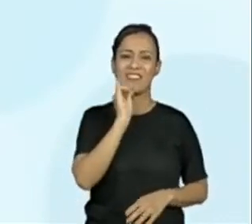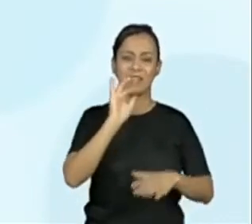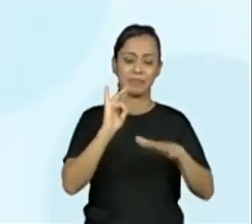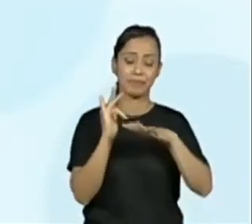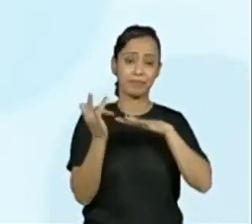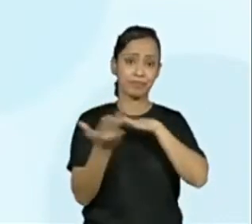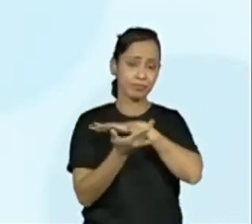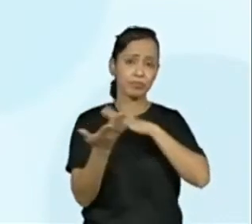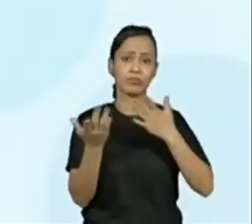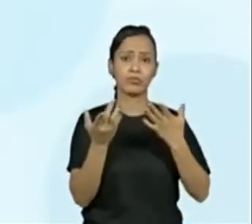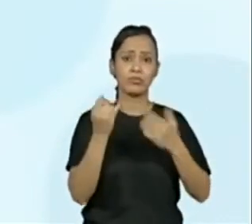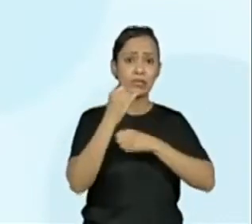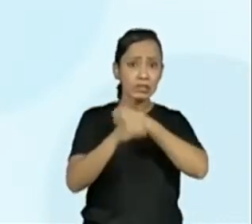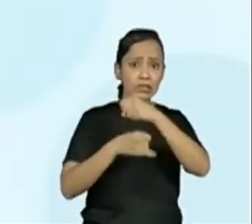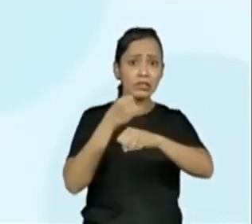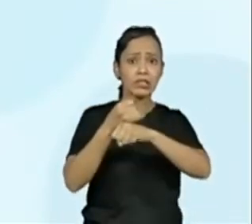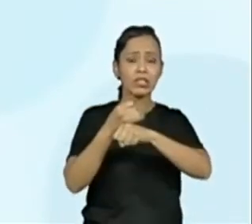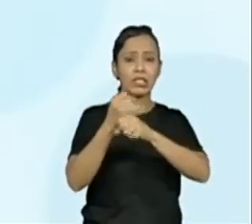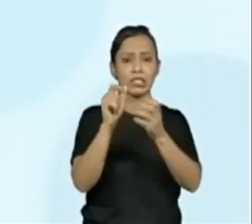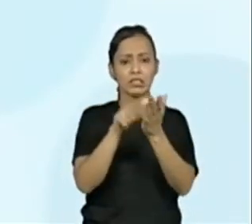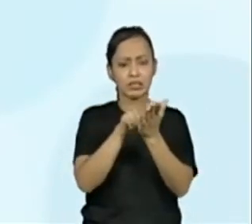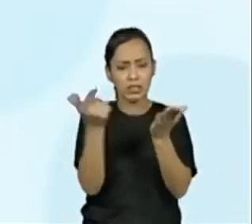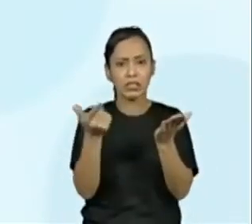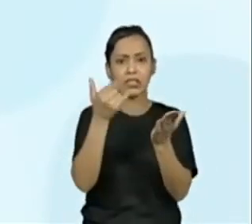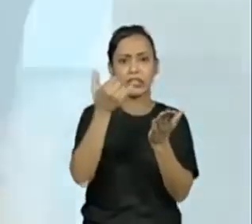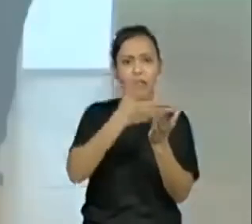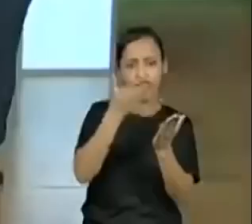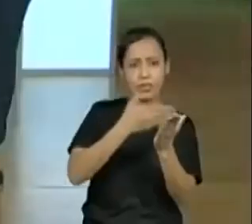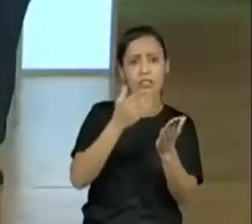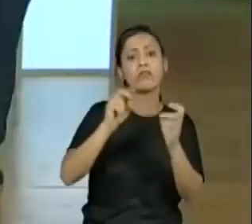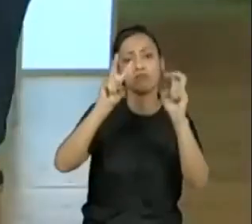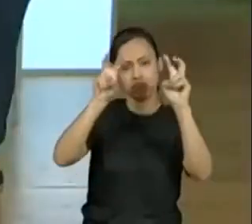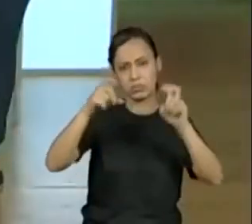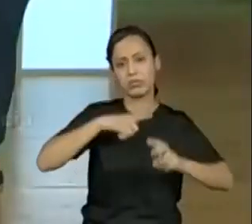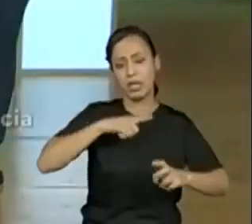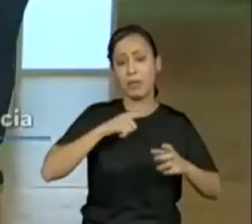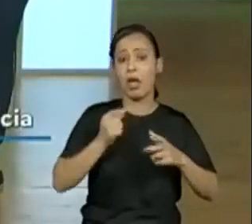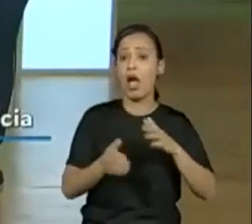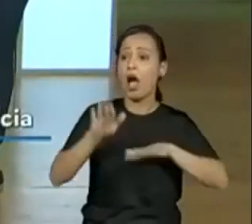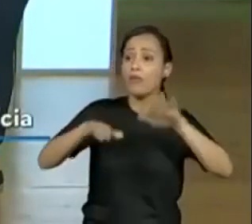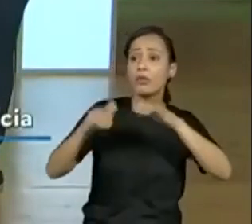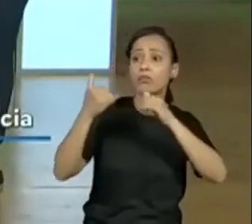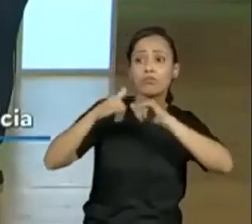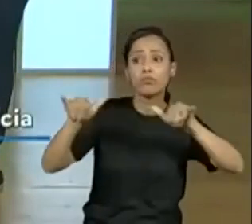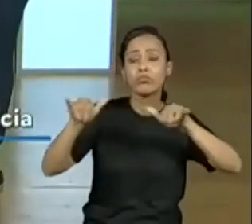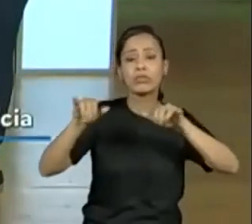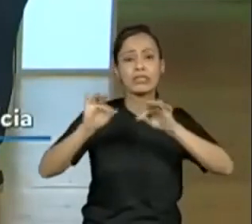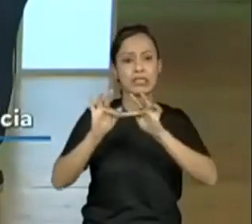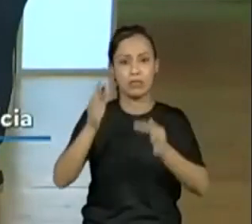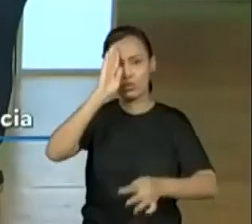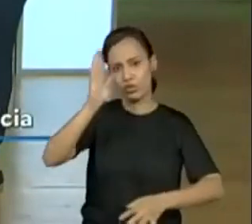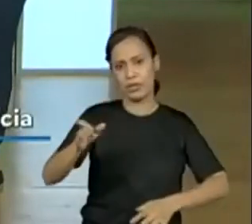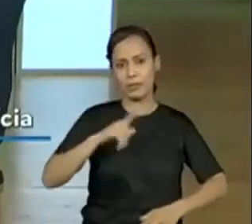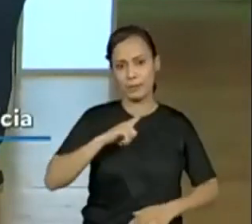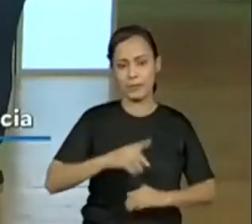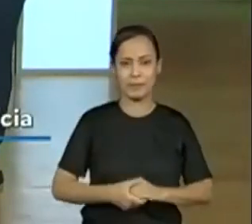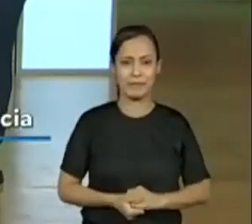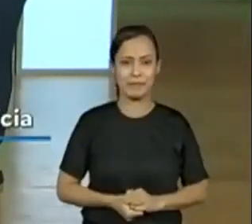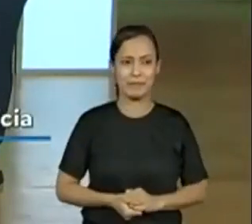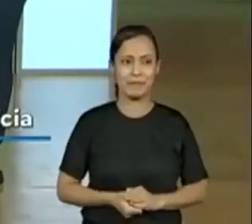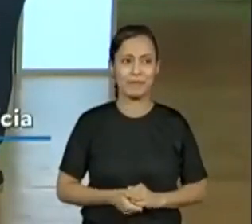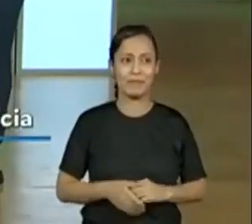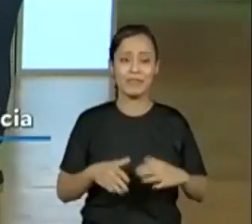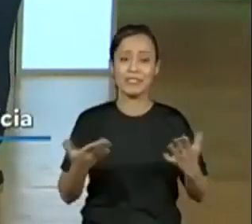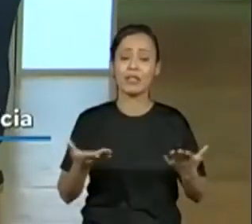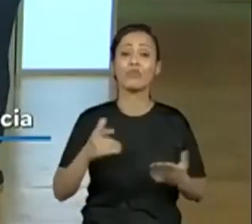revistas, entre outros lugares que encontramos a notícia, né? Então, legal essa parte, hein? Mais uma parte da estrutura que nós